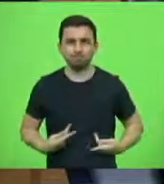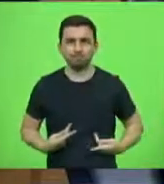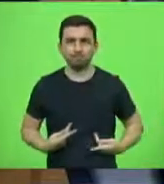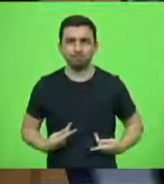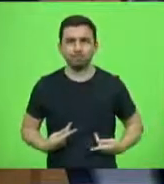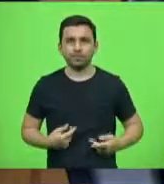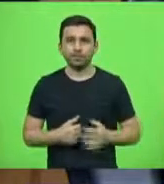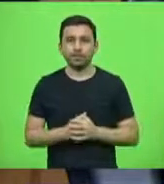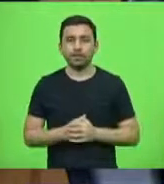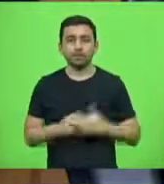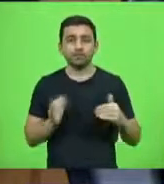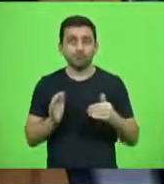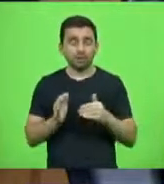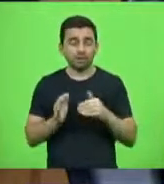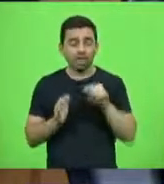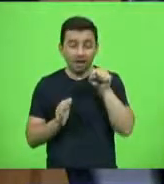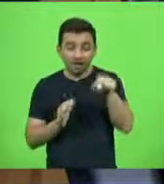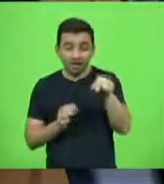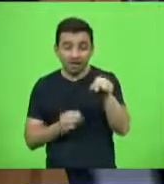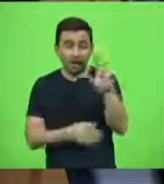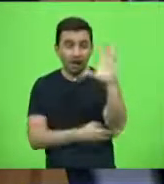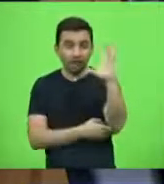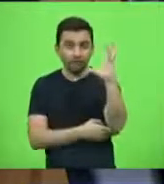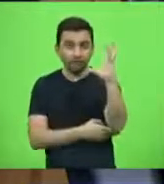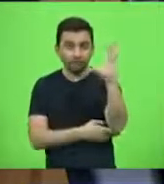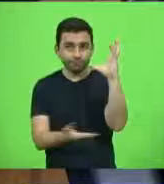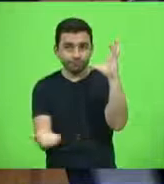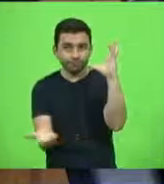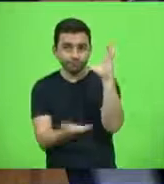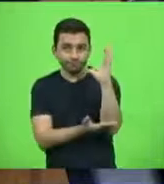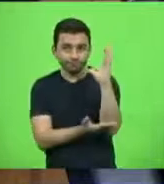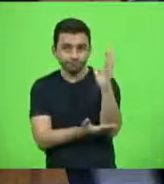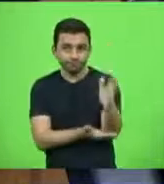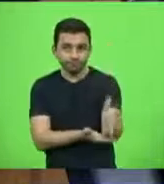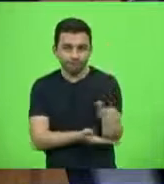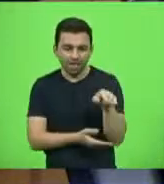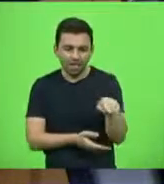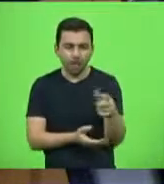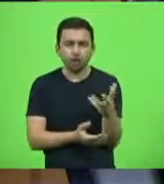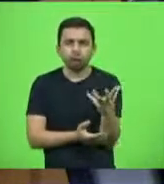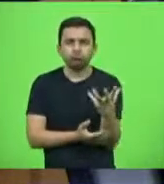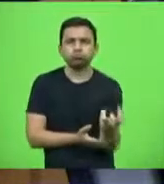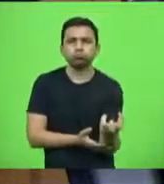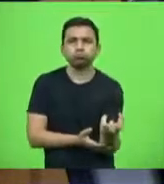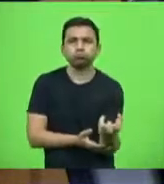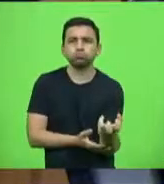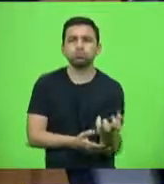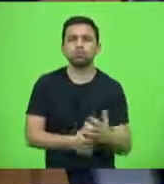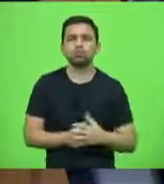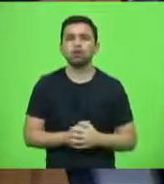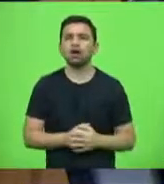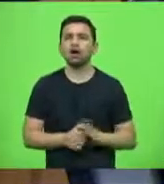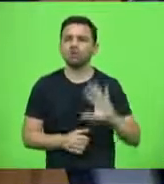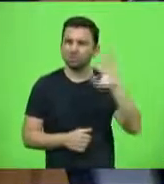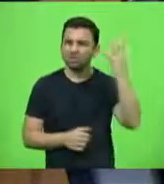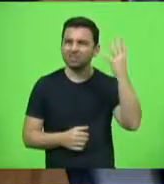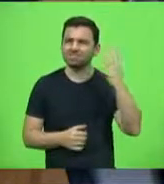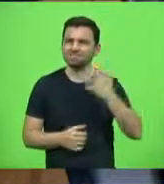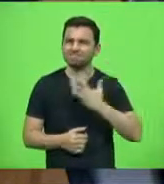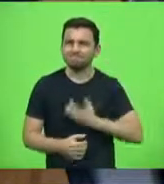até uma árvore, quando ela é cortada, ela se retrai, ela se retrai.